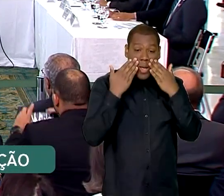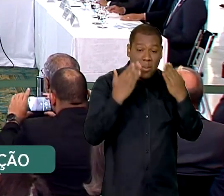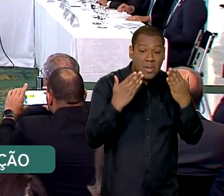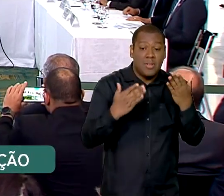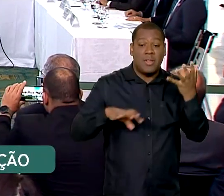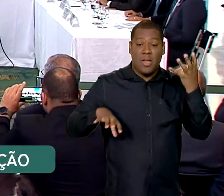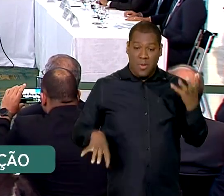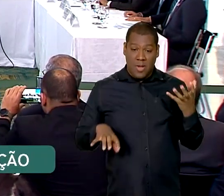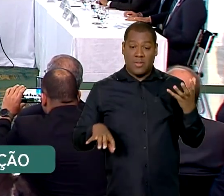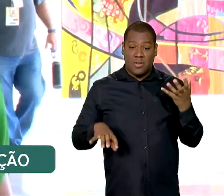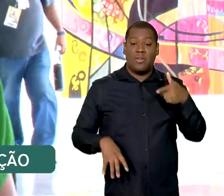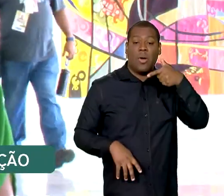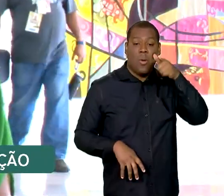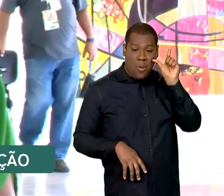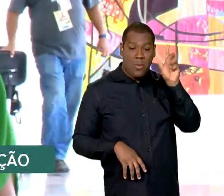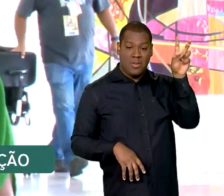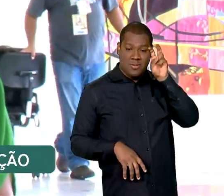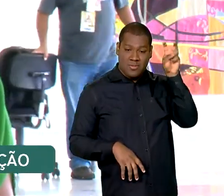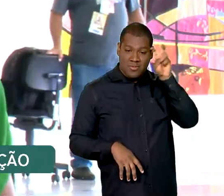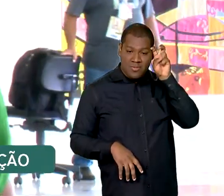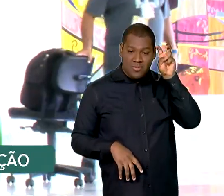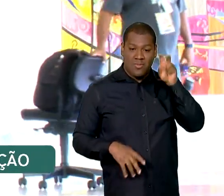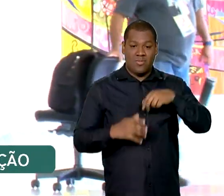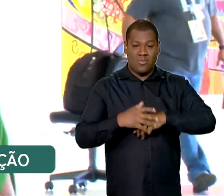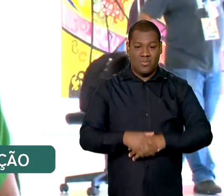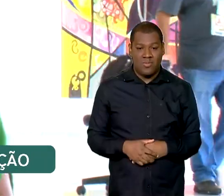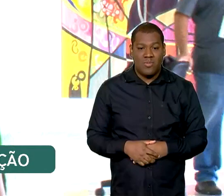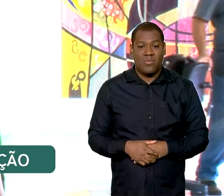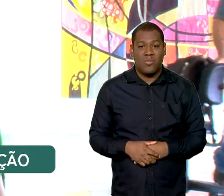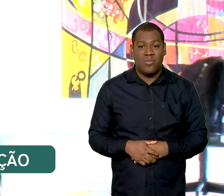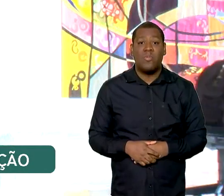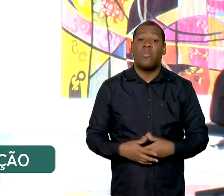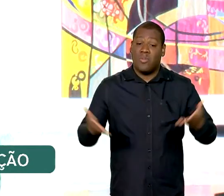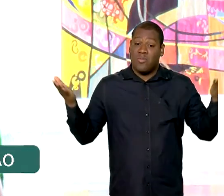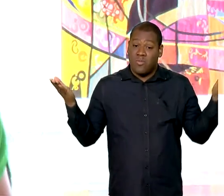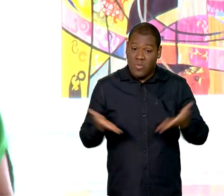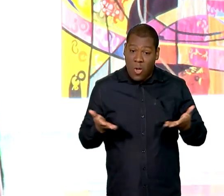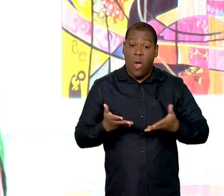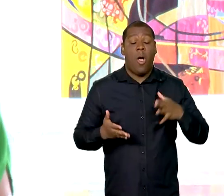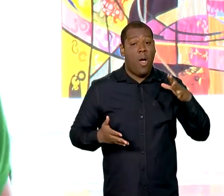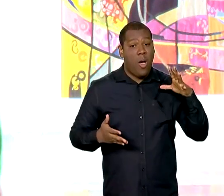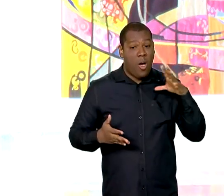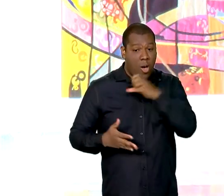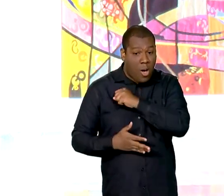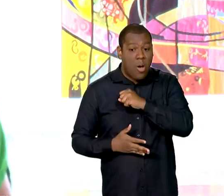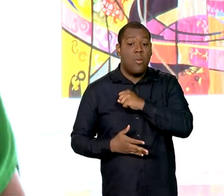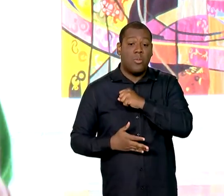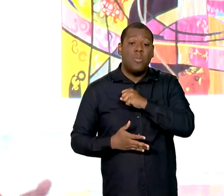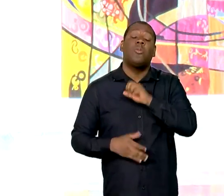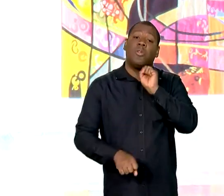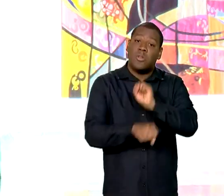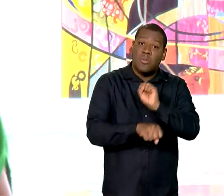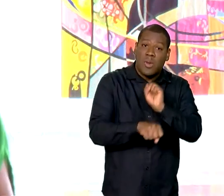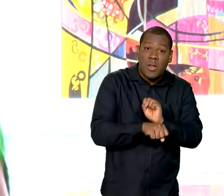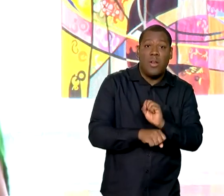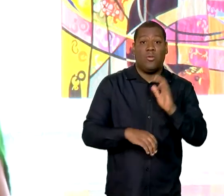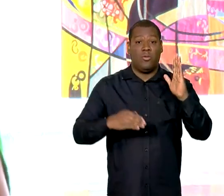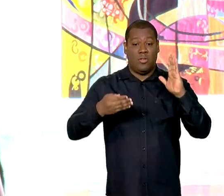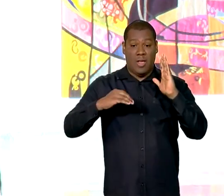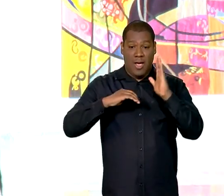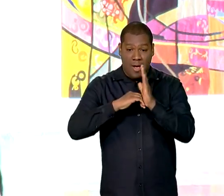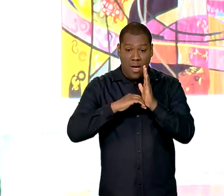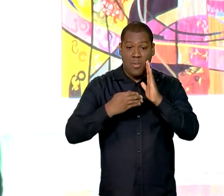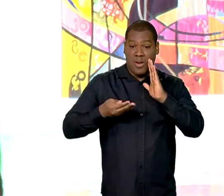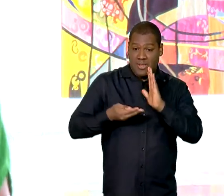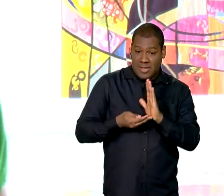nesta quinta-feira. As medidas entram em vigor imediatamente, mas precisam do aval da Câmara e do Senado